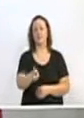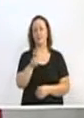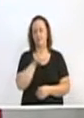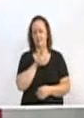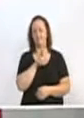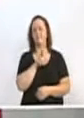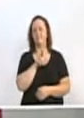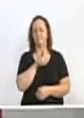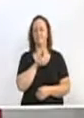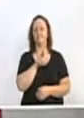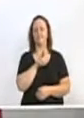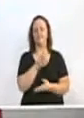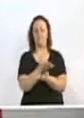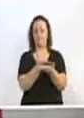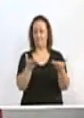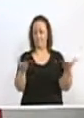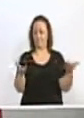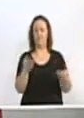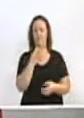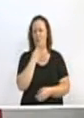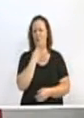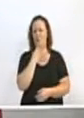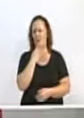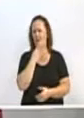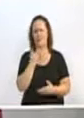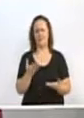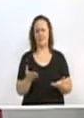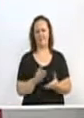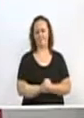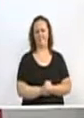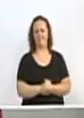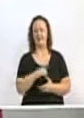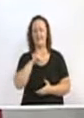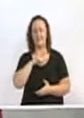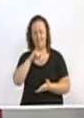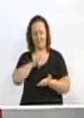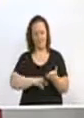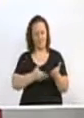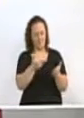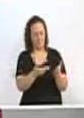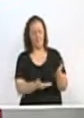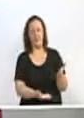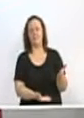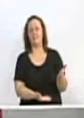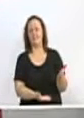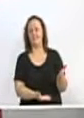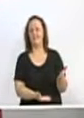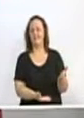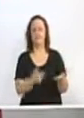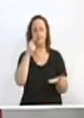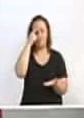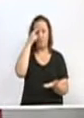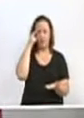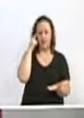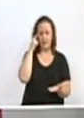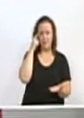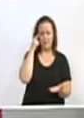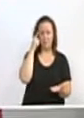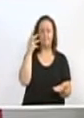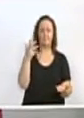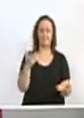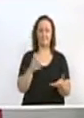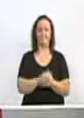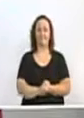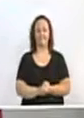conhecimento. Têm conhecimento. Vocês têm os documentos. E aí, vereador Ivanates, vereador Jefferson, vereador César Sim,